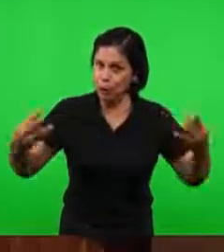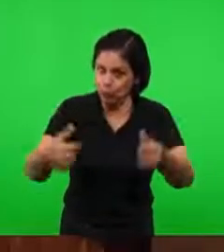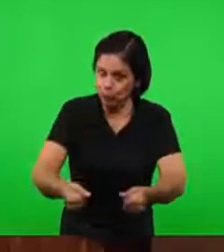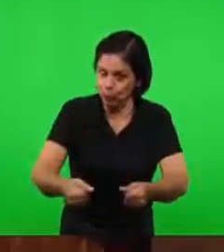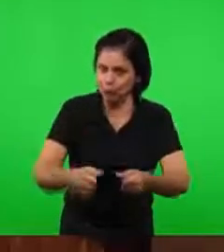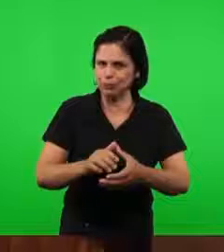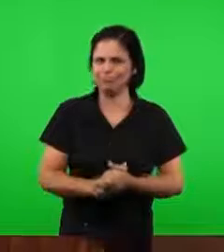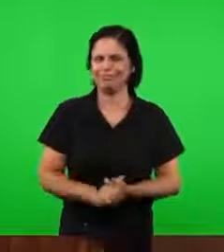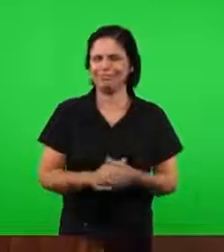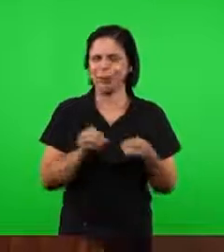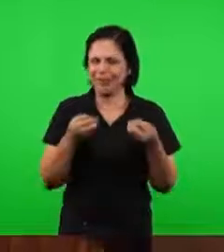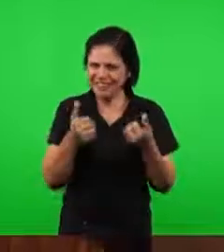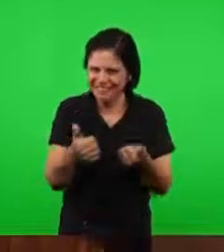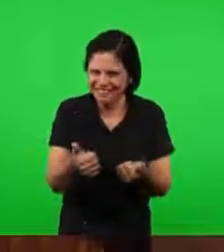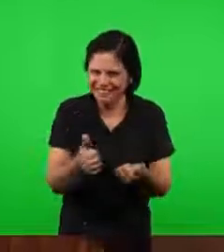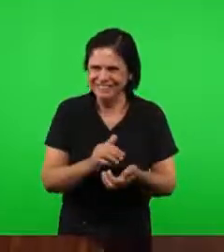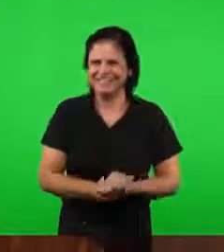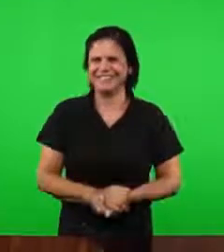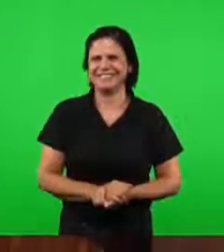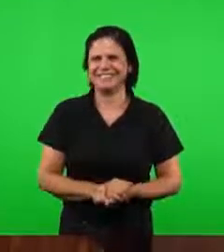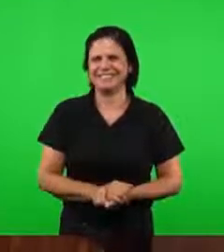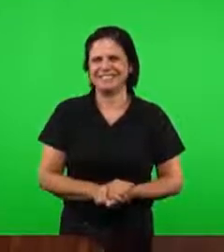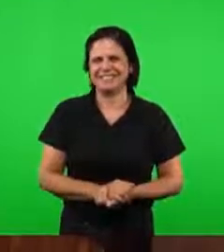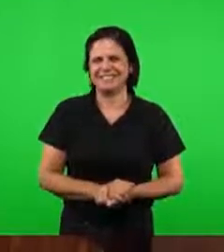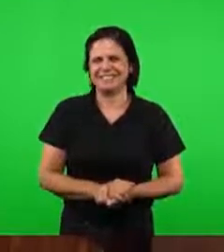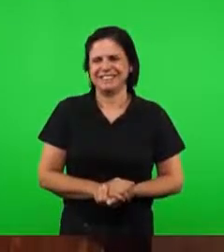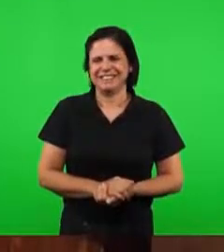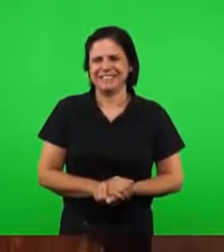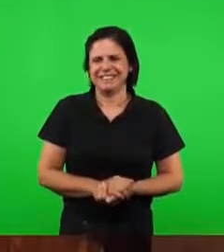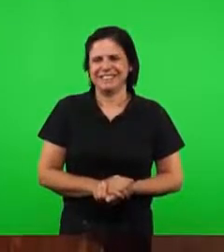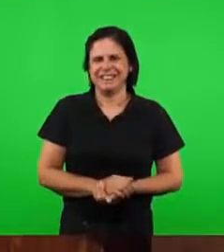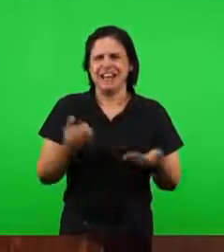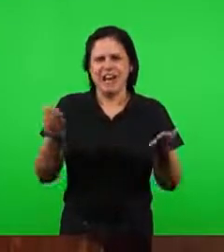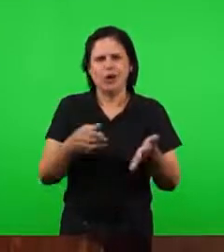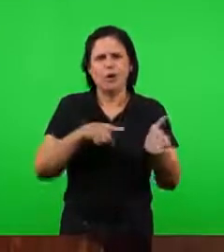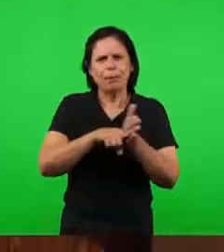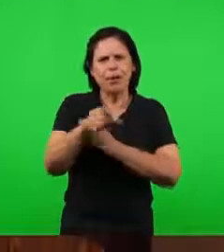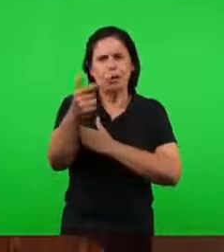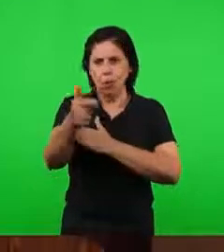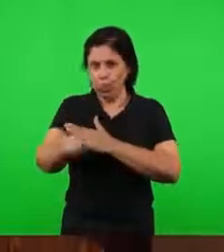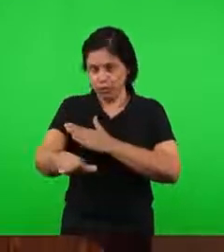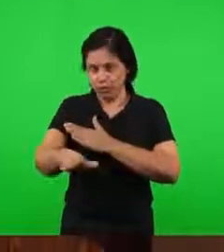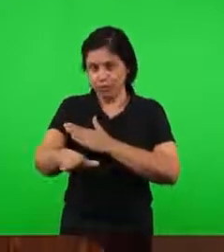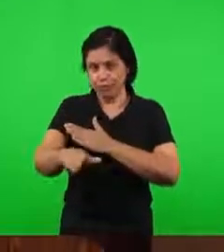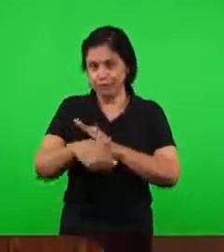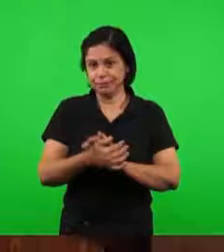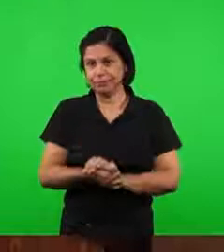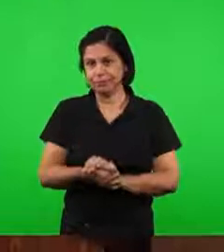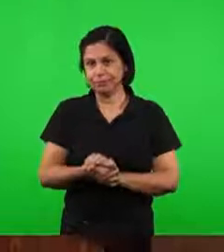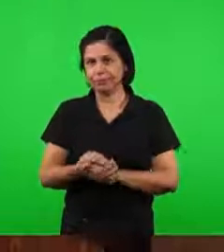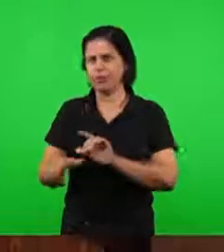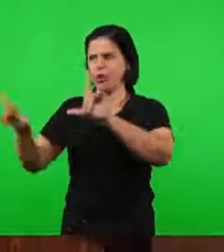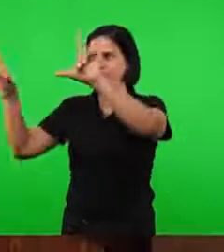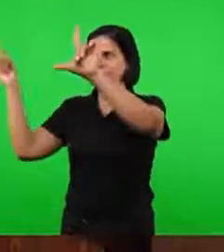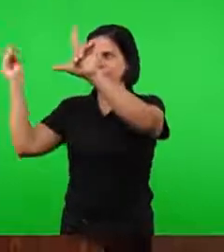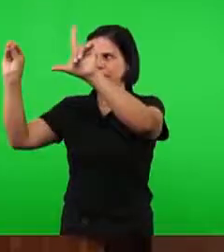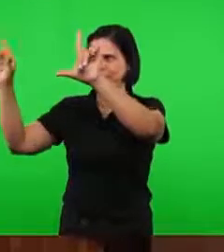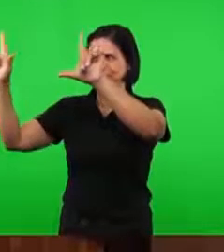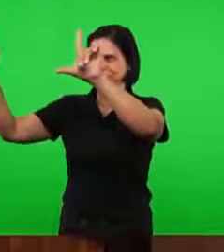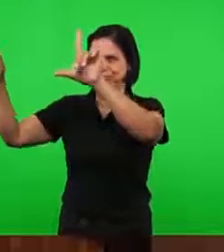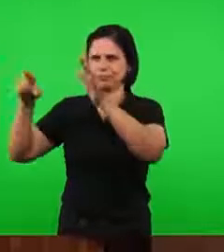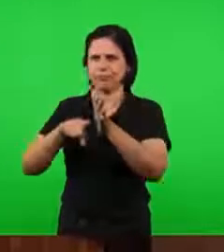condições de completar. Há uma próxima pergunta, que será colocada agora